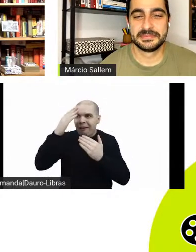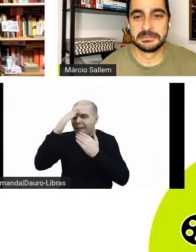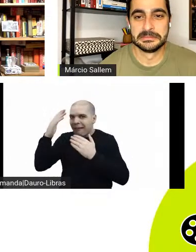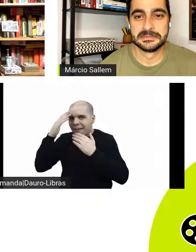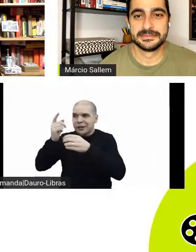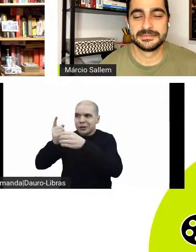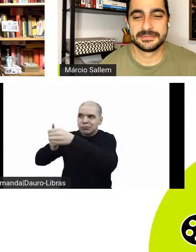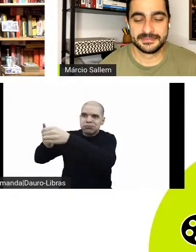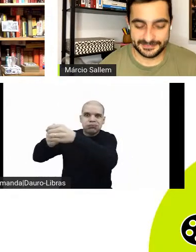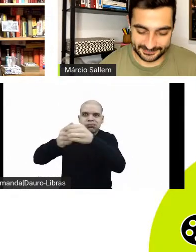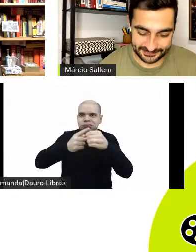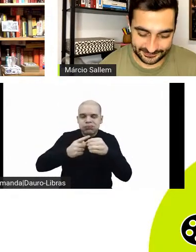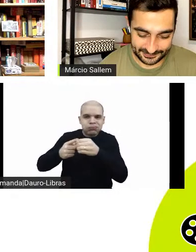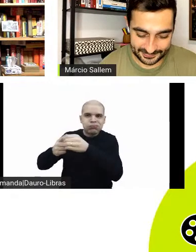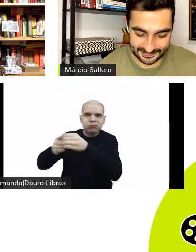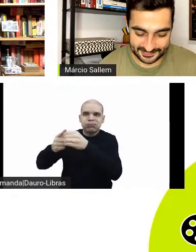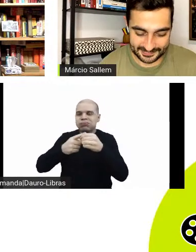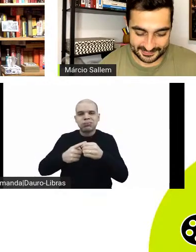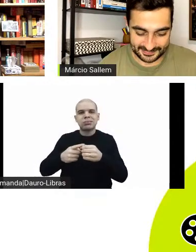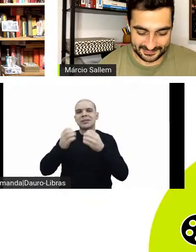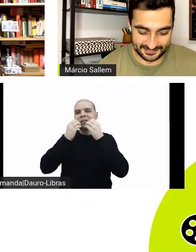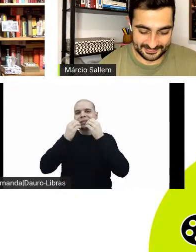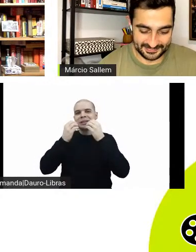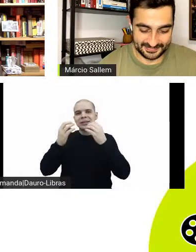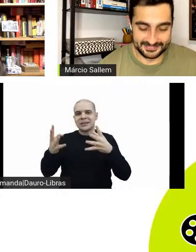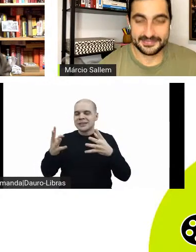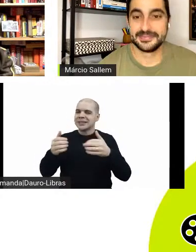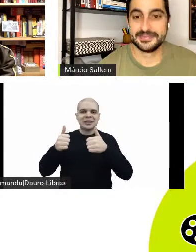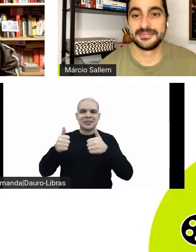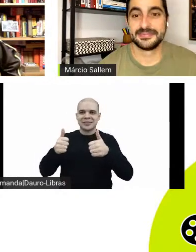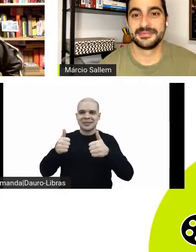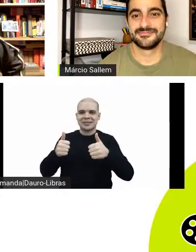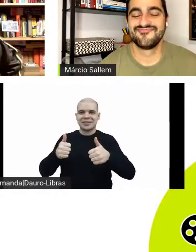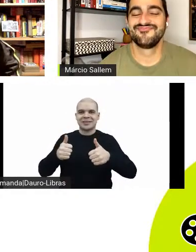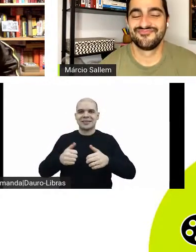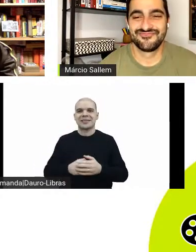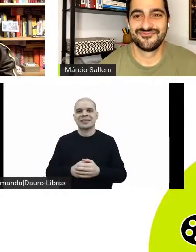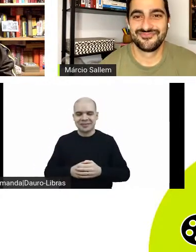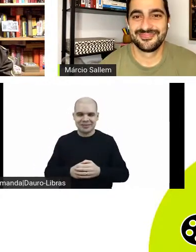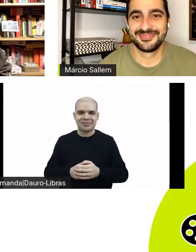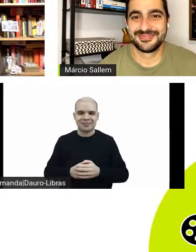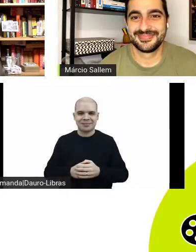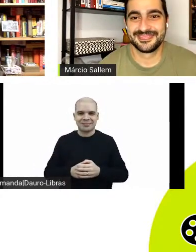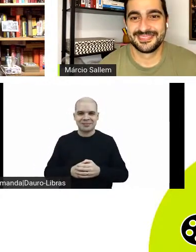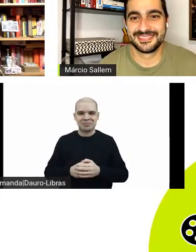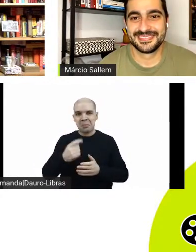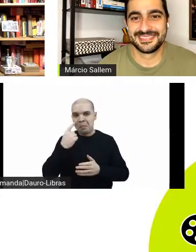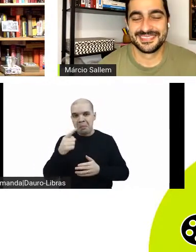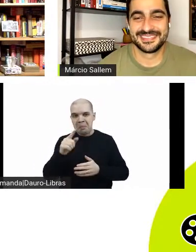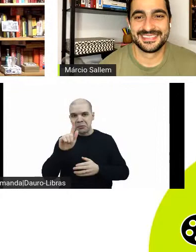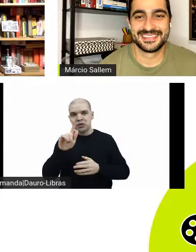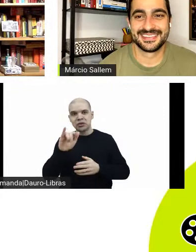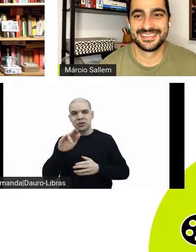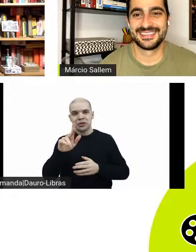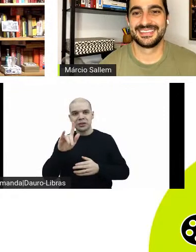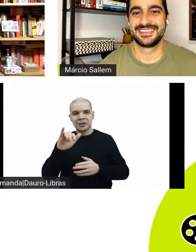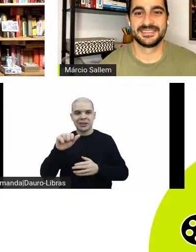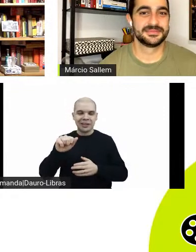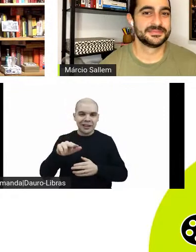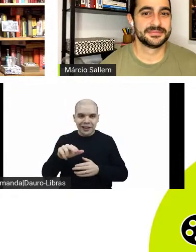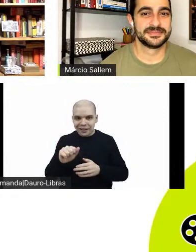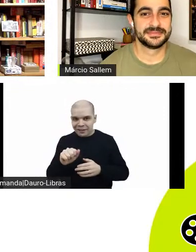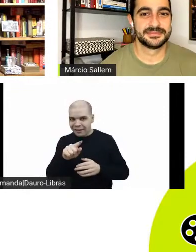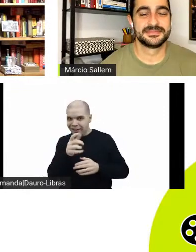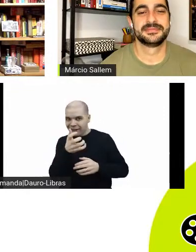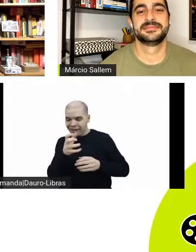sempre ligado aqui com a gente, nossa live passa voando, Gil, você quer completar aí com alguma coisa? Não,